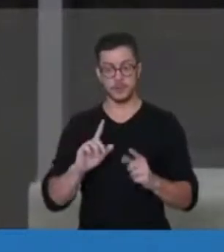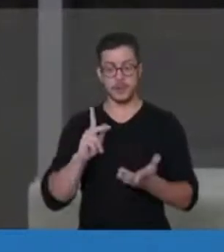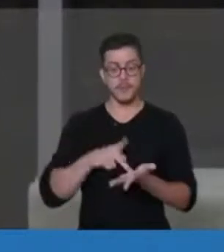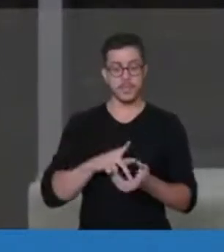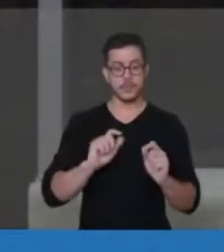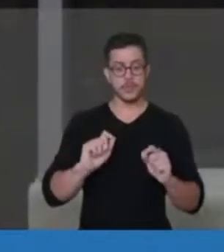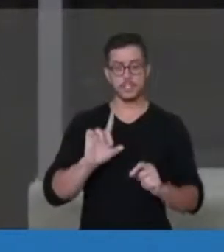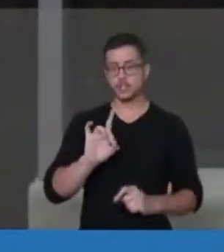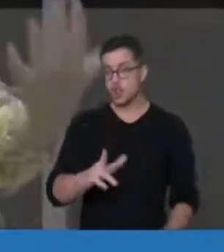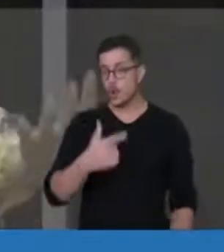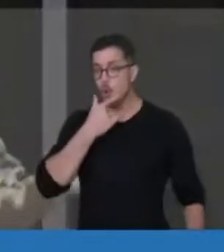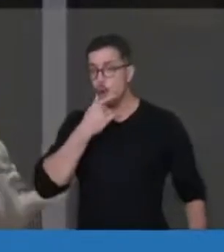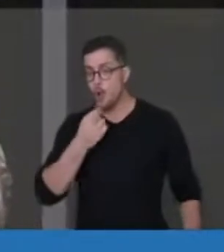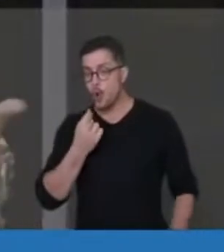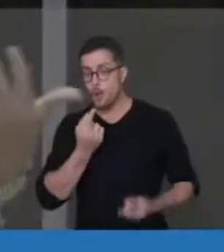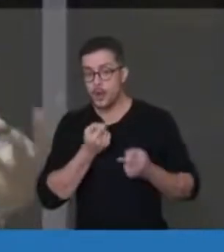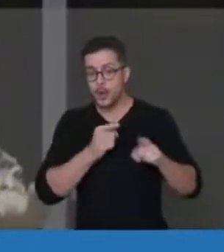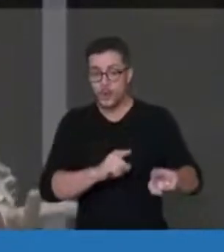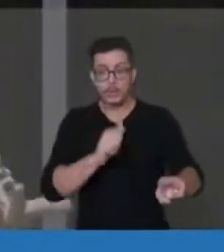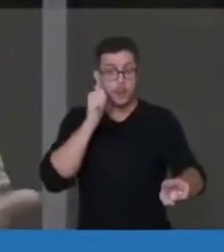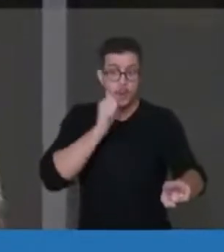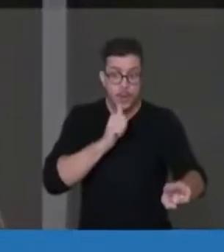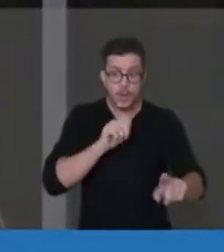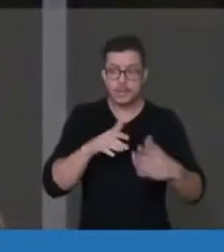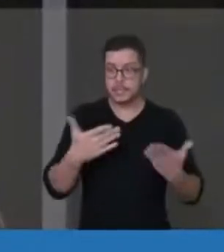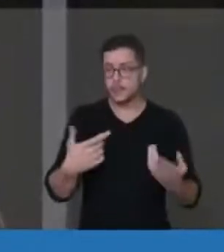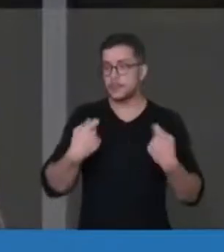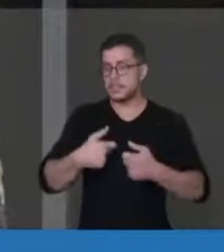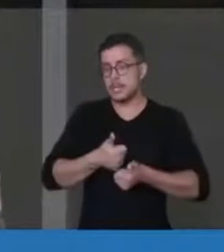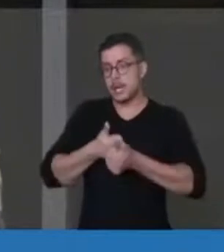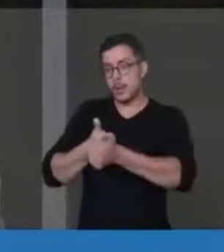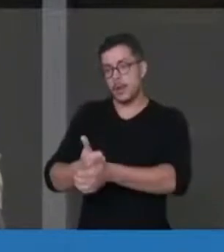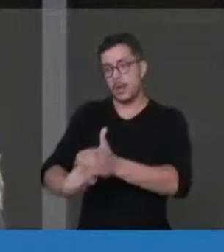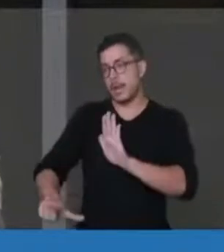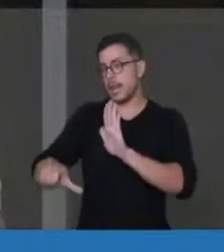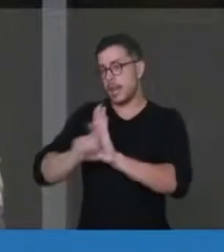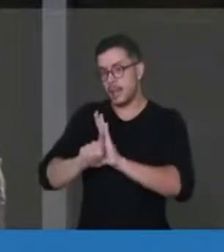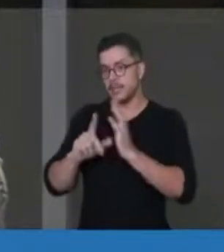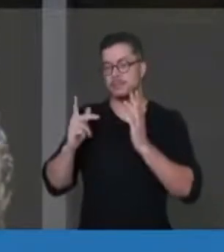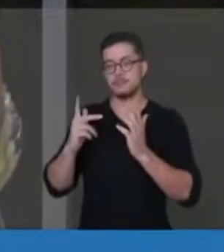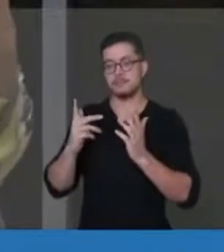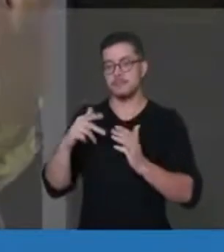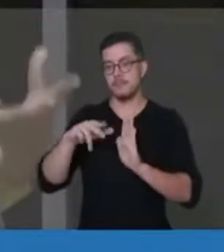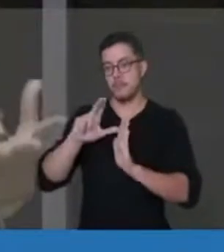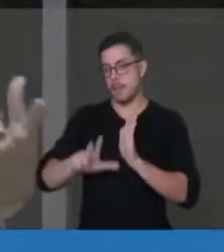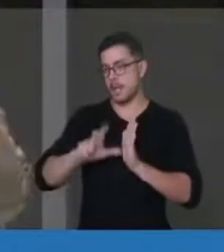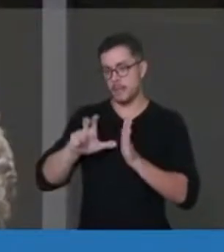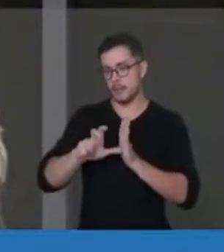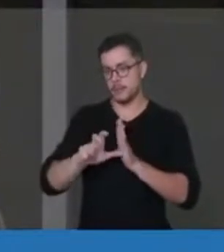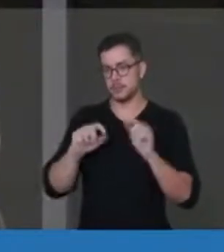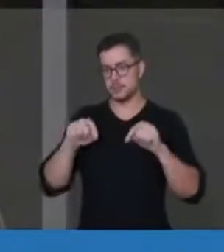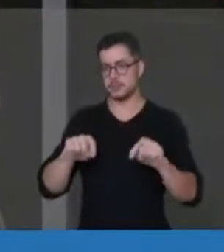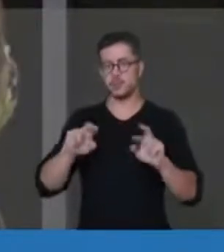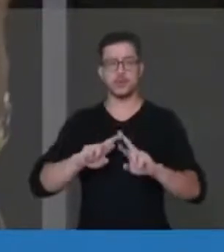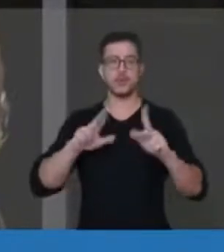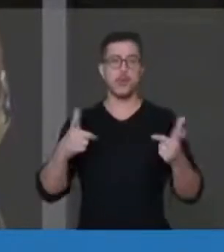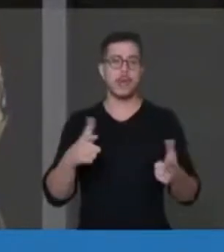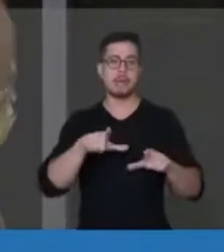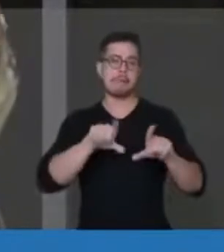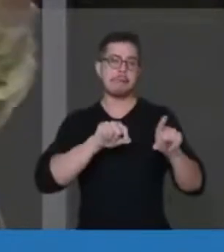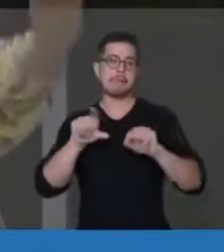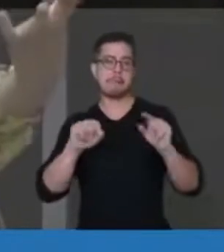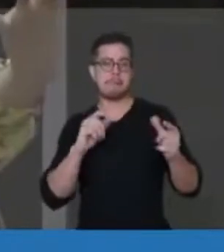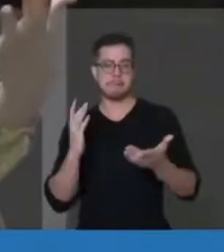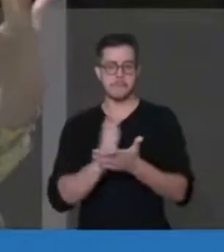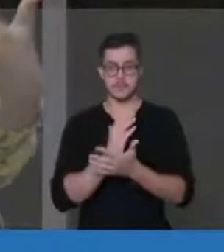encaminhado de acordo com o que diz a Lei Maria da Penha. E, portanto, na lei comum não há corporativismo, não há nenhum elemento